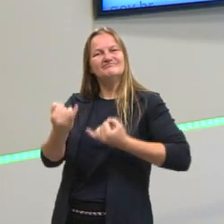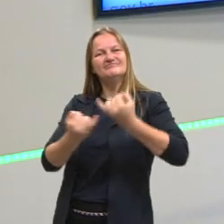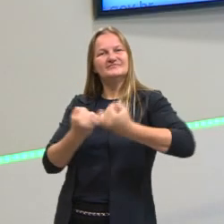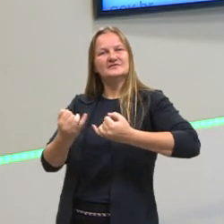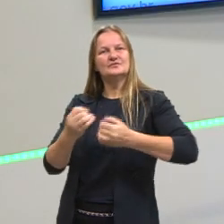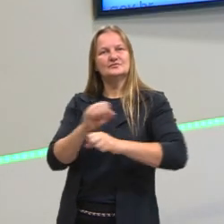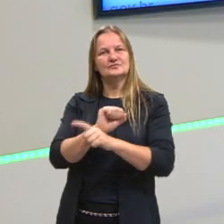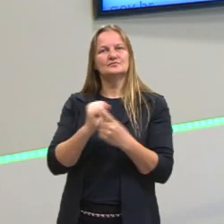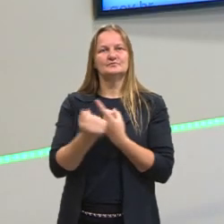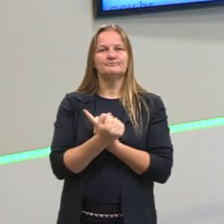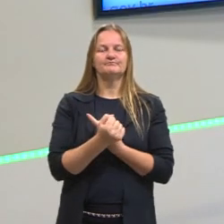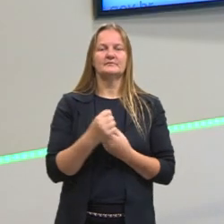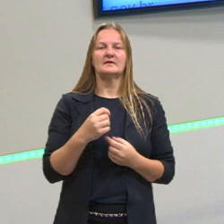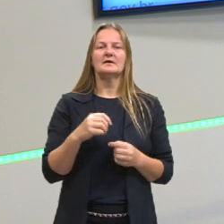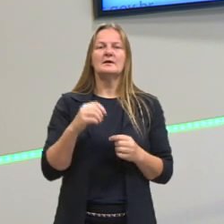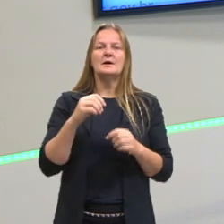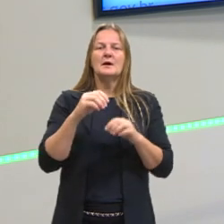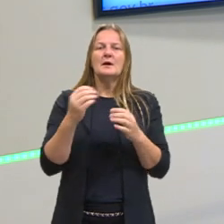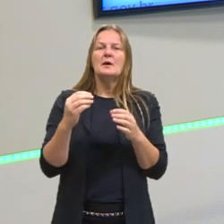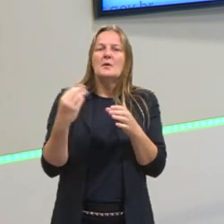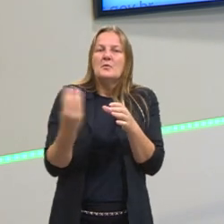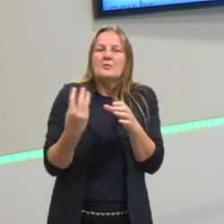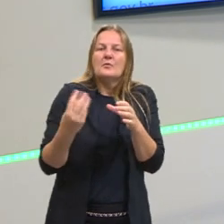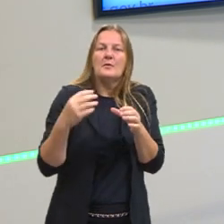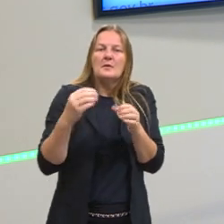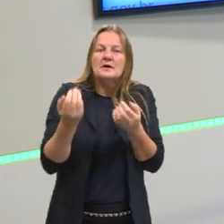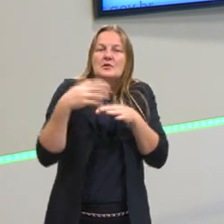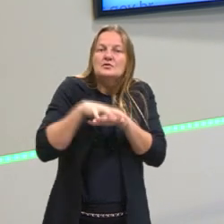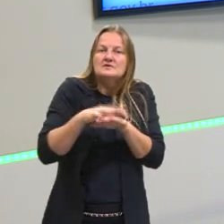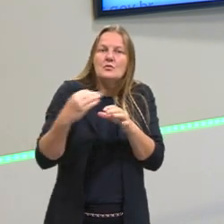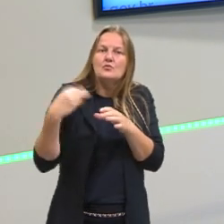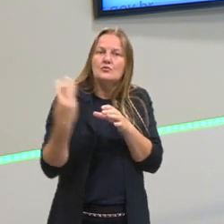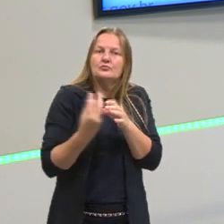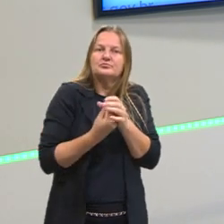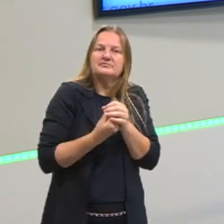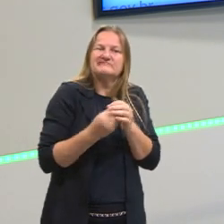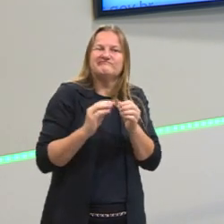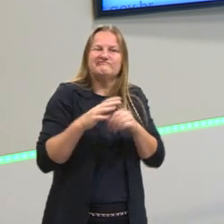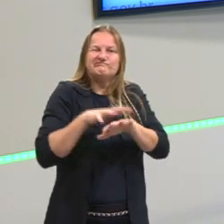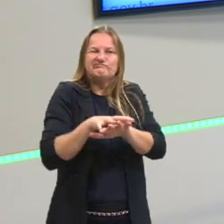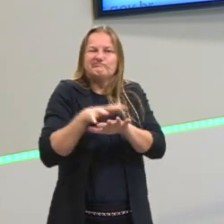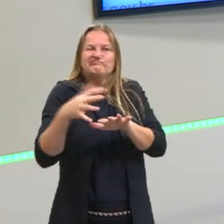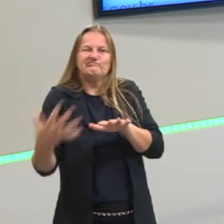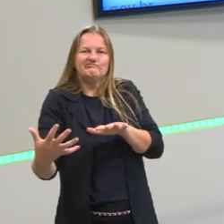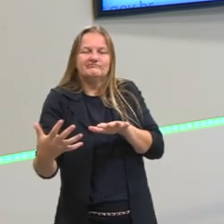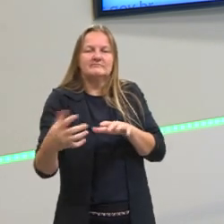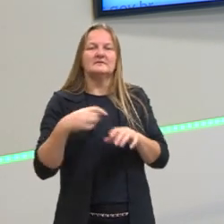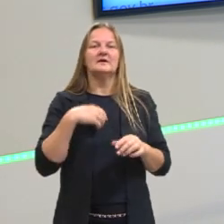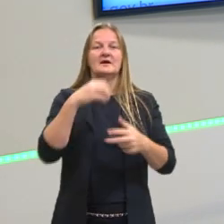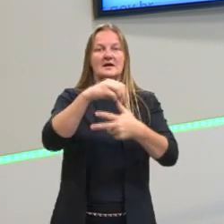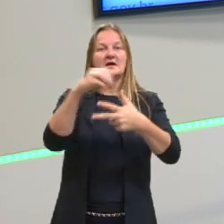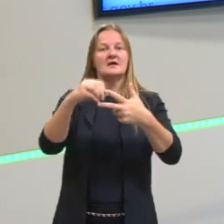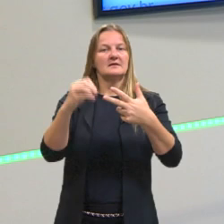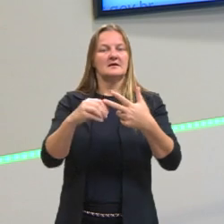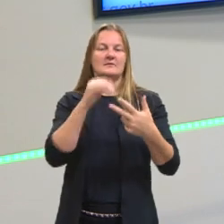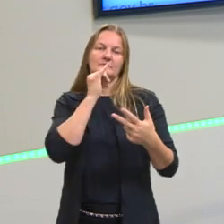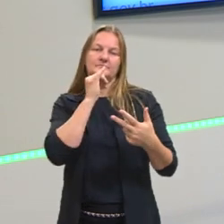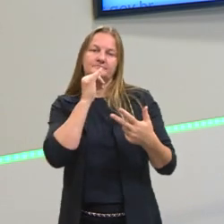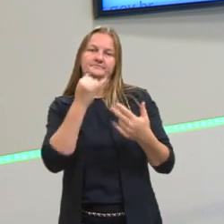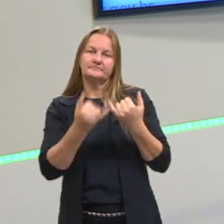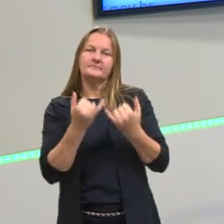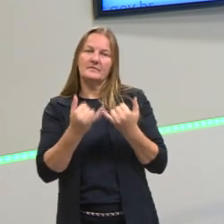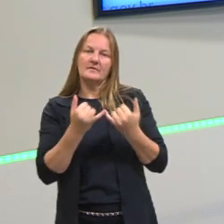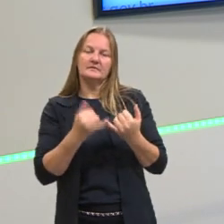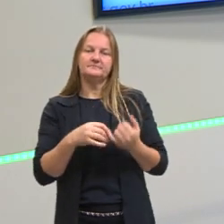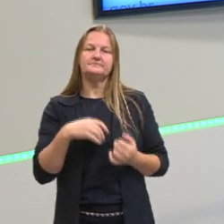as pessoas não são incluídas. Nós tivemos já políticas públicas muito importantes aqui no Brasil. O Enem, por exemplo, é uma dessas